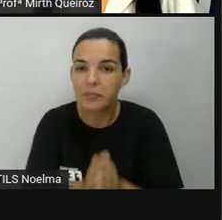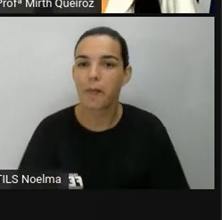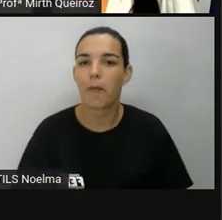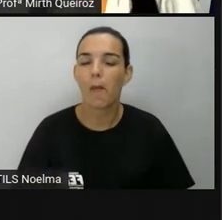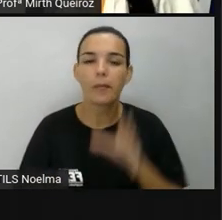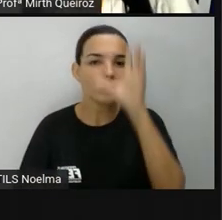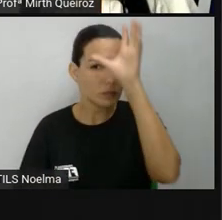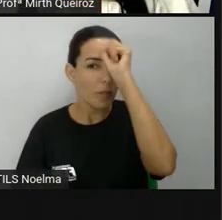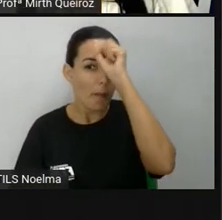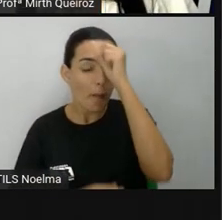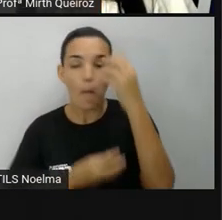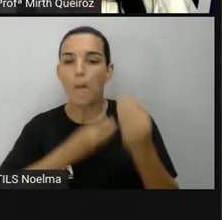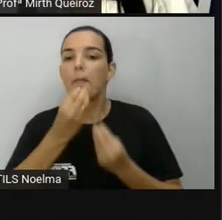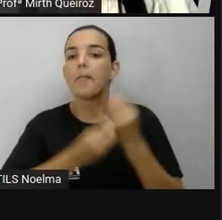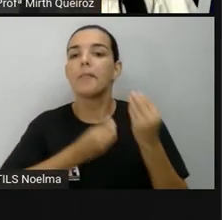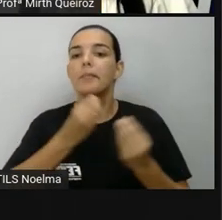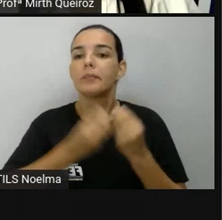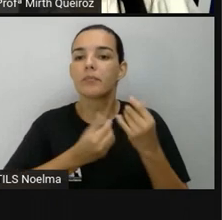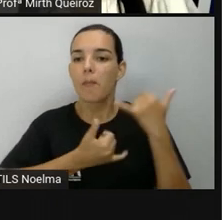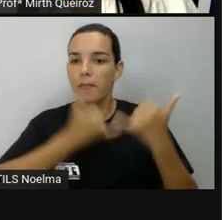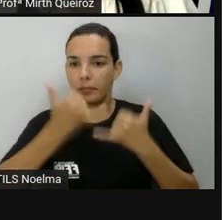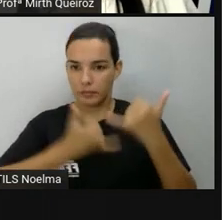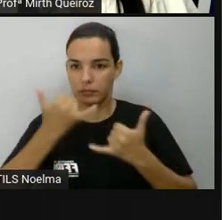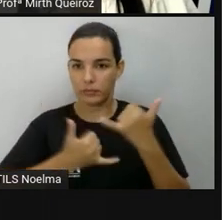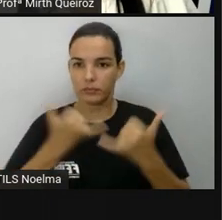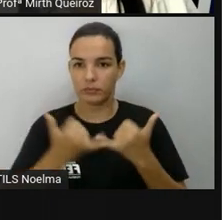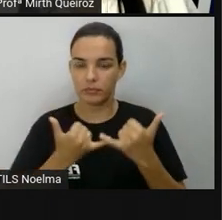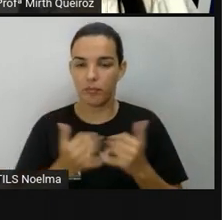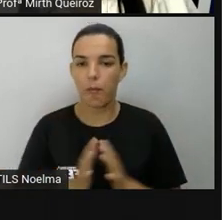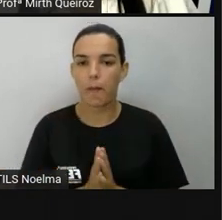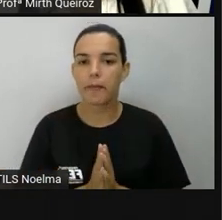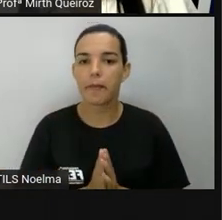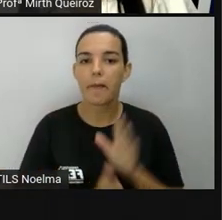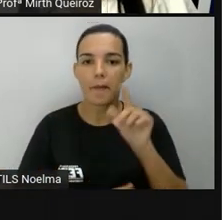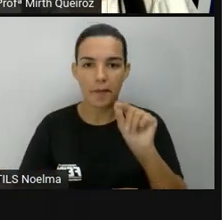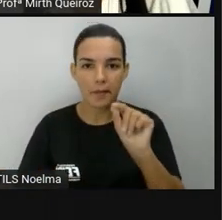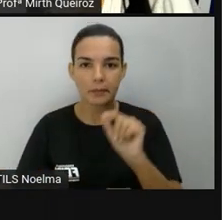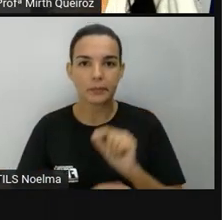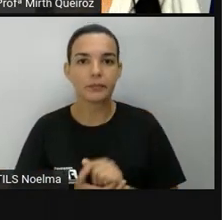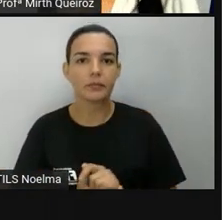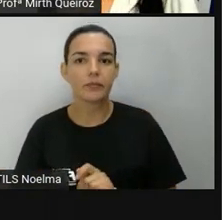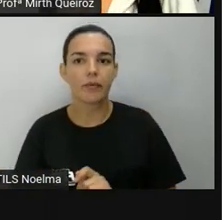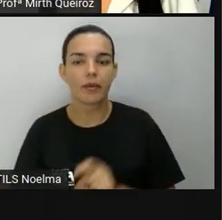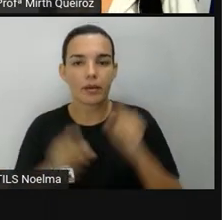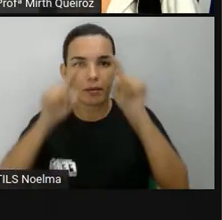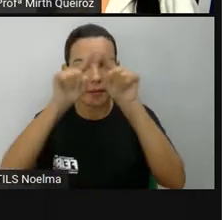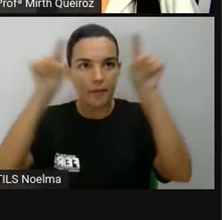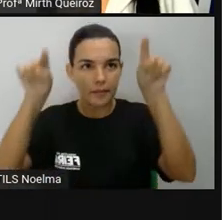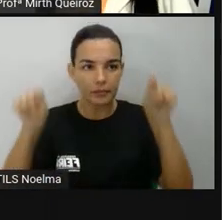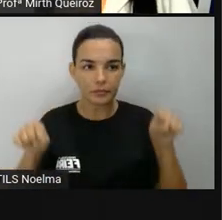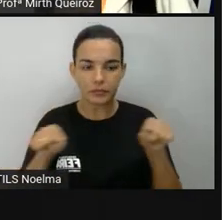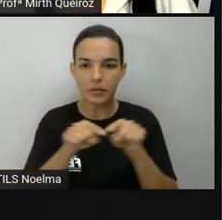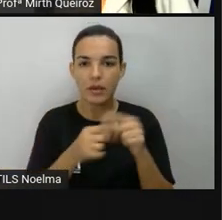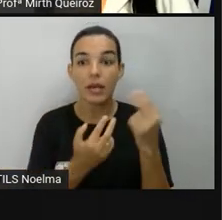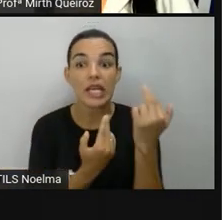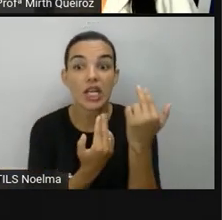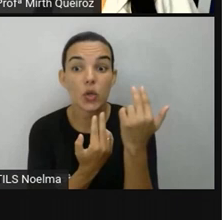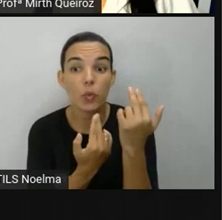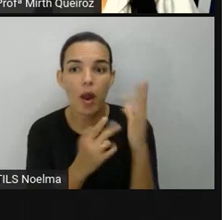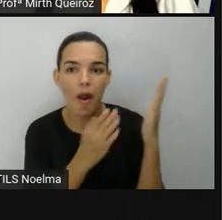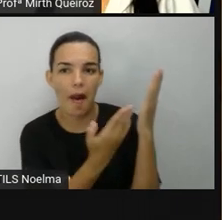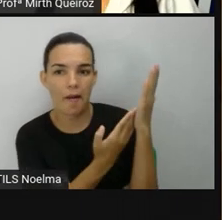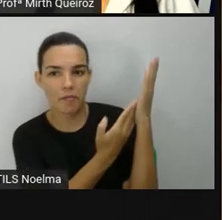Vamos aprender aqui como jogar. Para isso nós precisamos fazer alguns quadrinhos, como está aqui